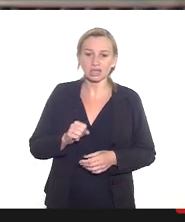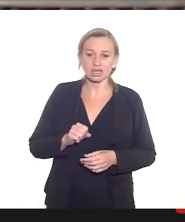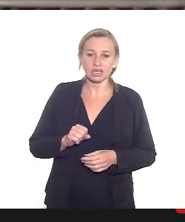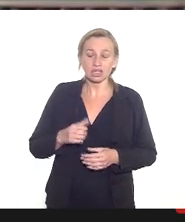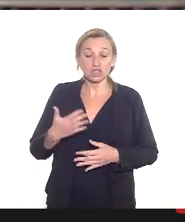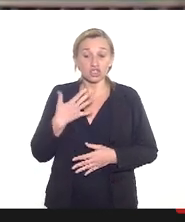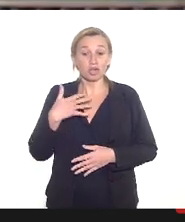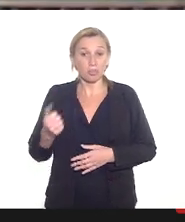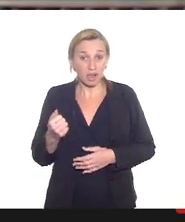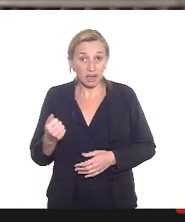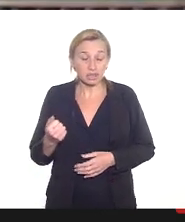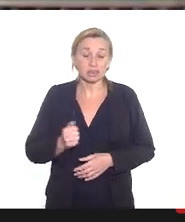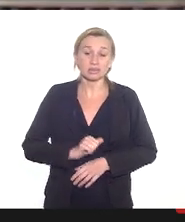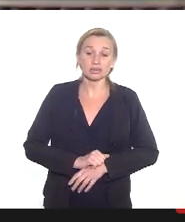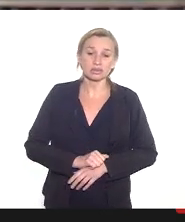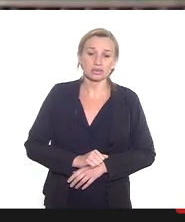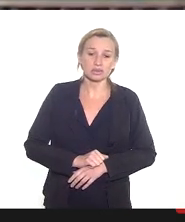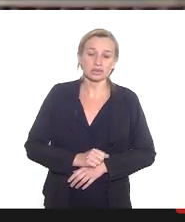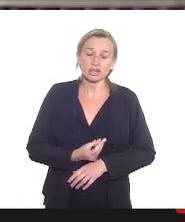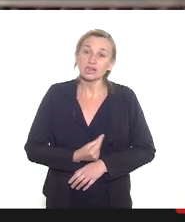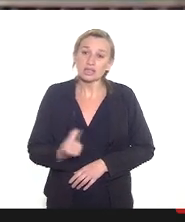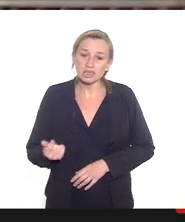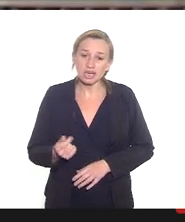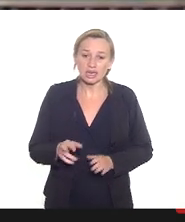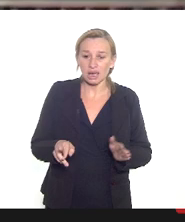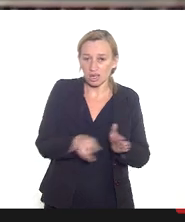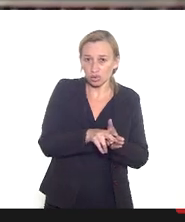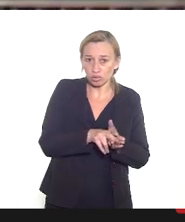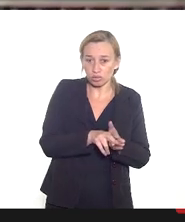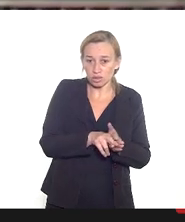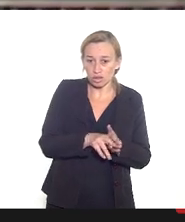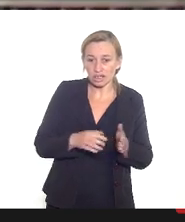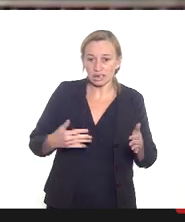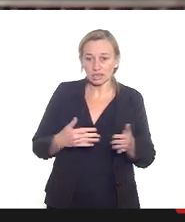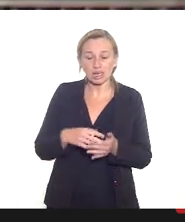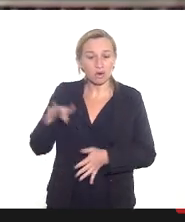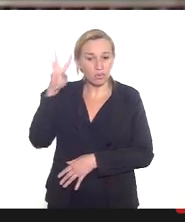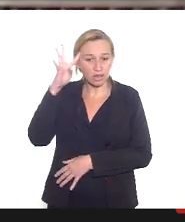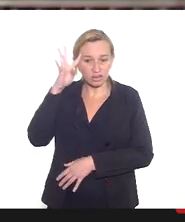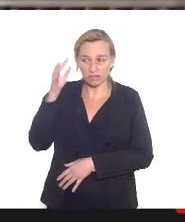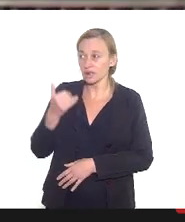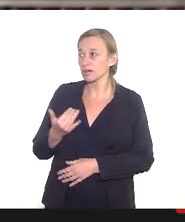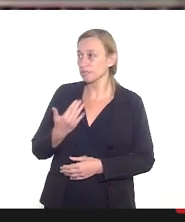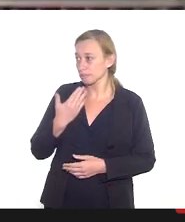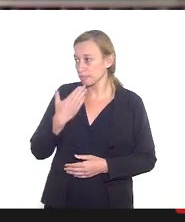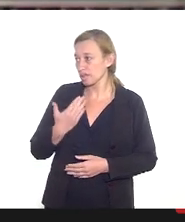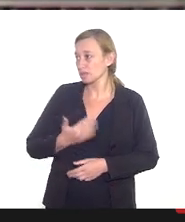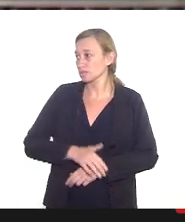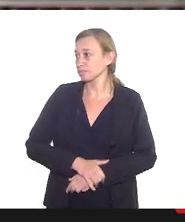assim que sair a resolução até a quarta-feira por gentileza